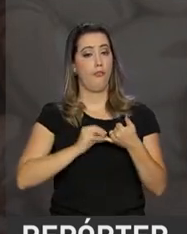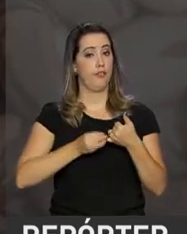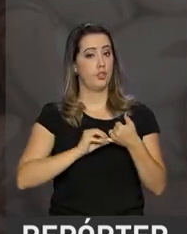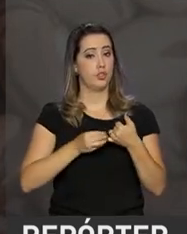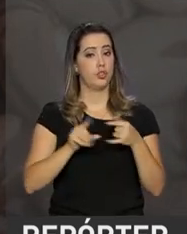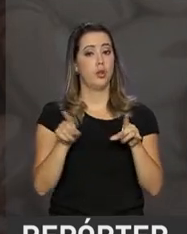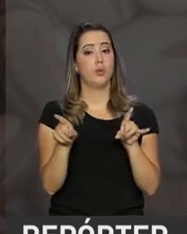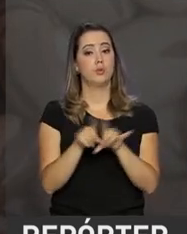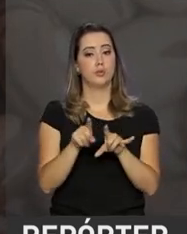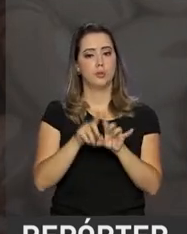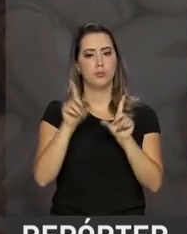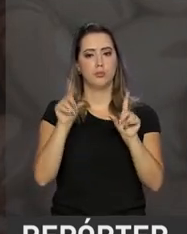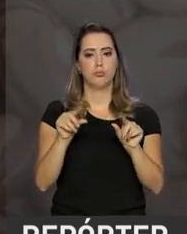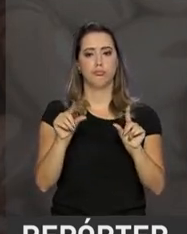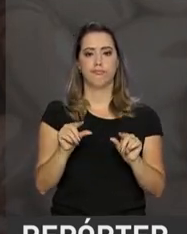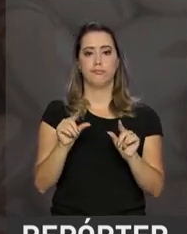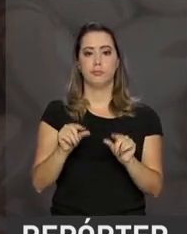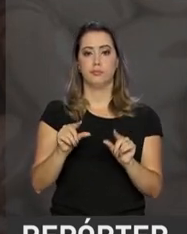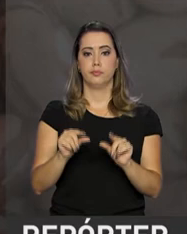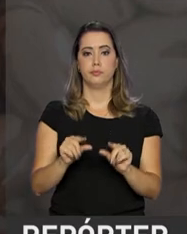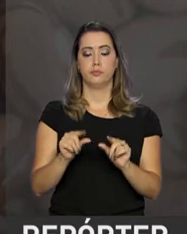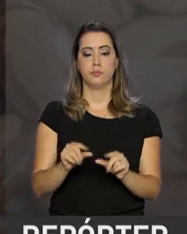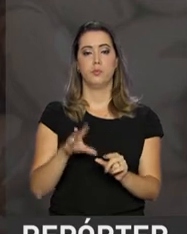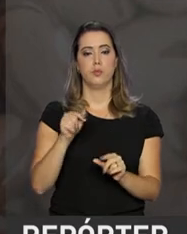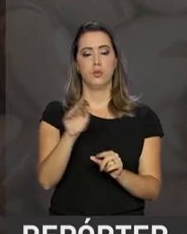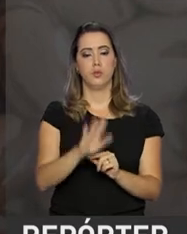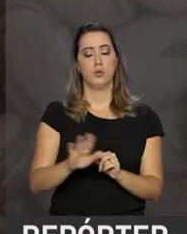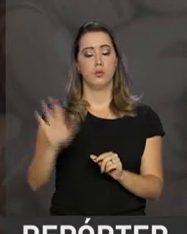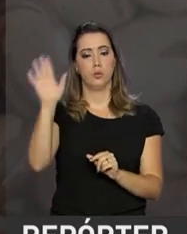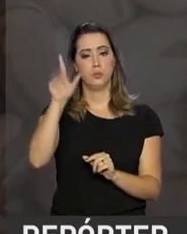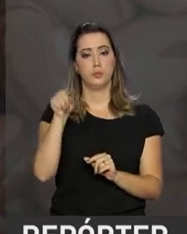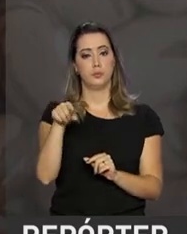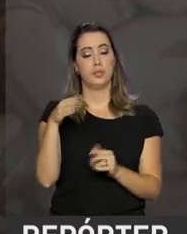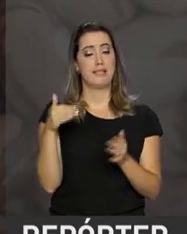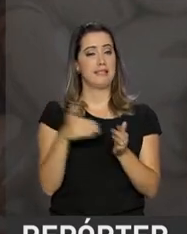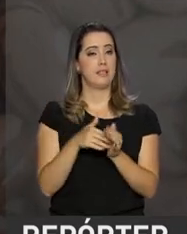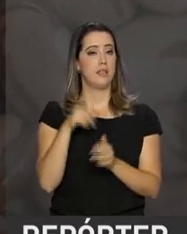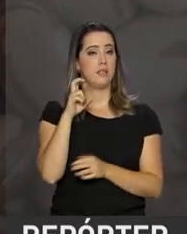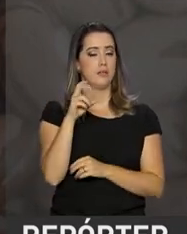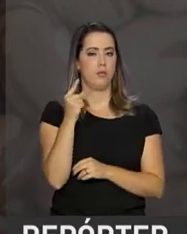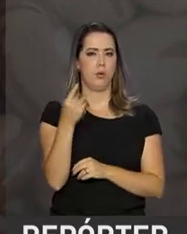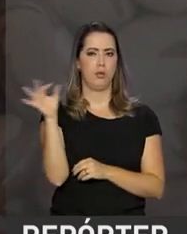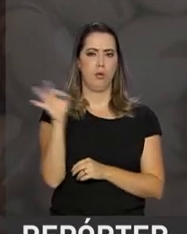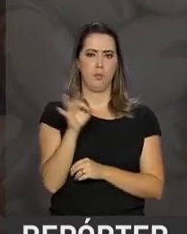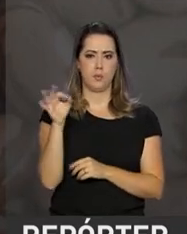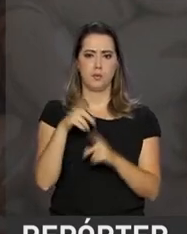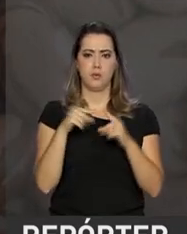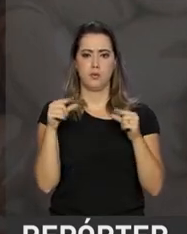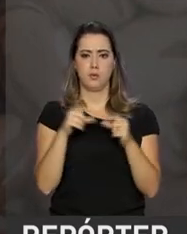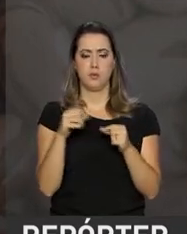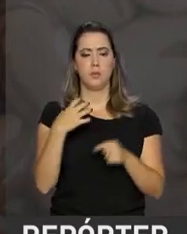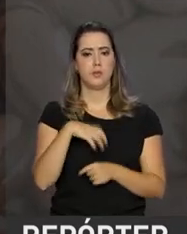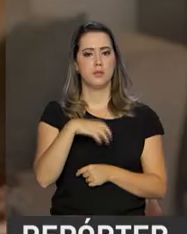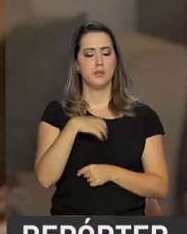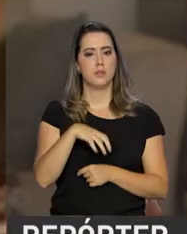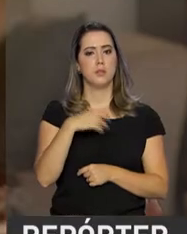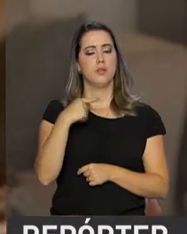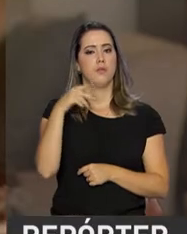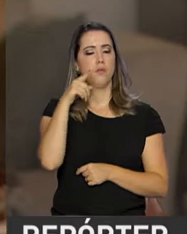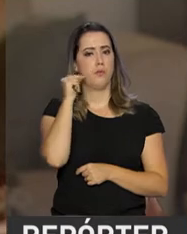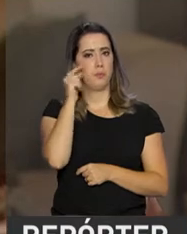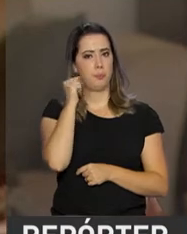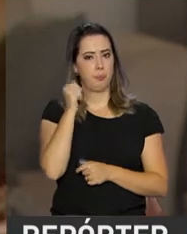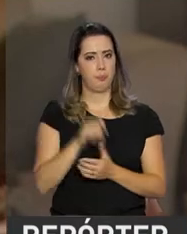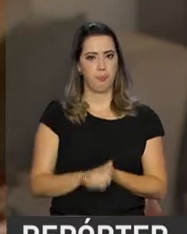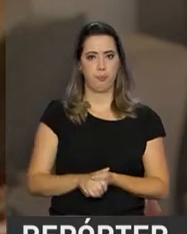registrou queda em todo o país. O tipo carioquinha ficou até 51% mais barato em Brasília, Fortaleza e Salvador. De um